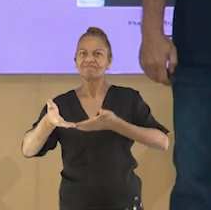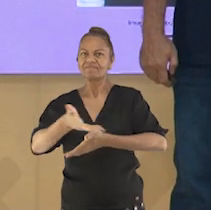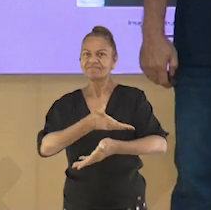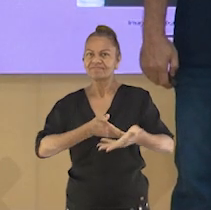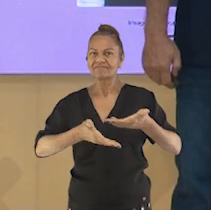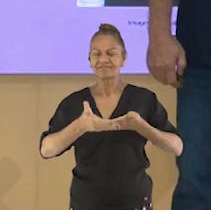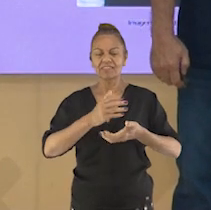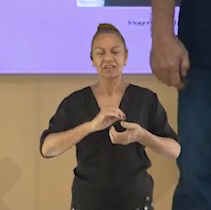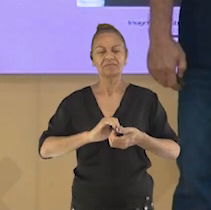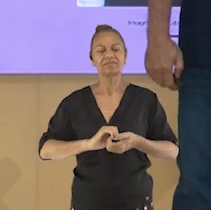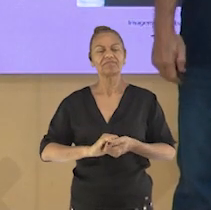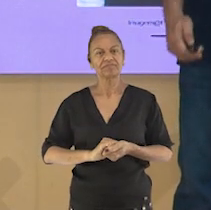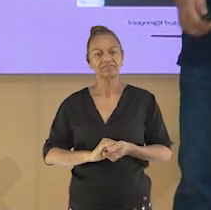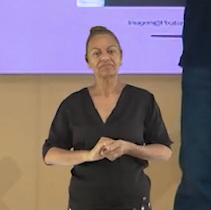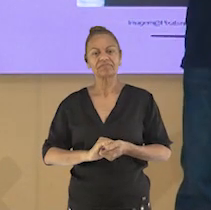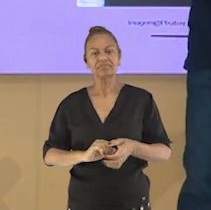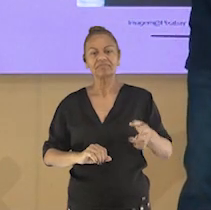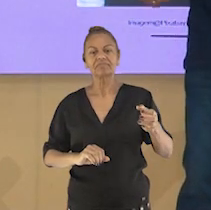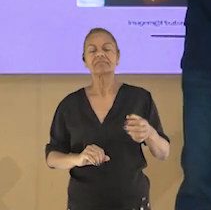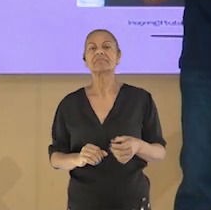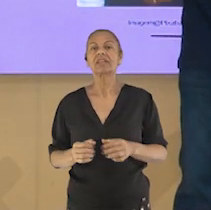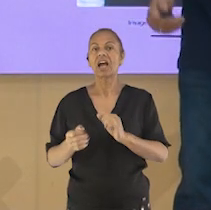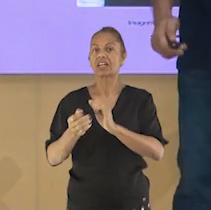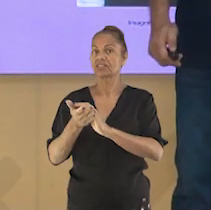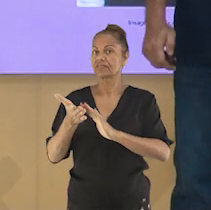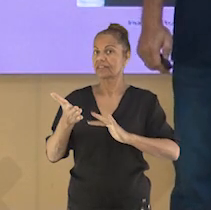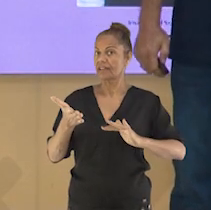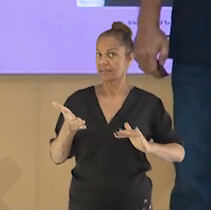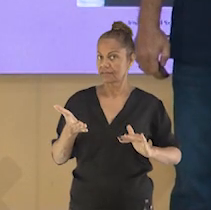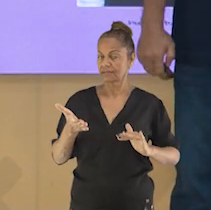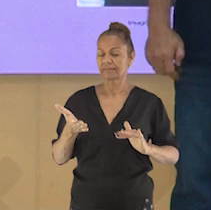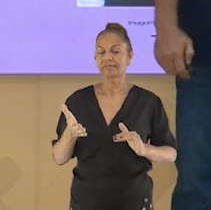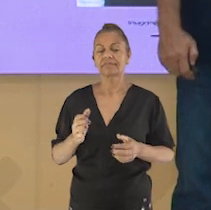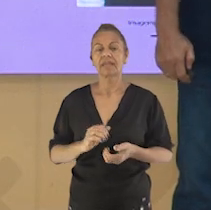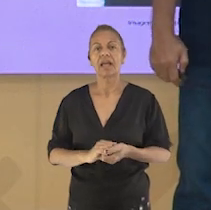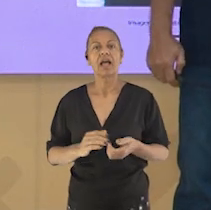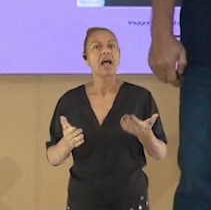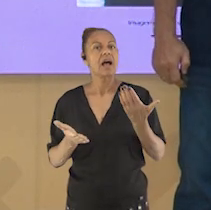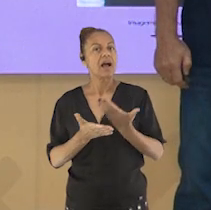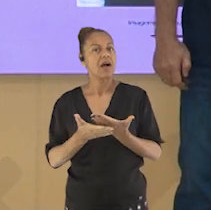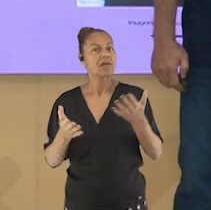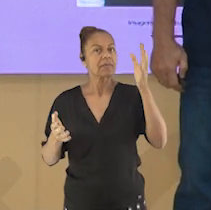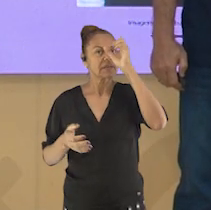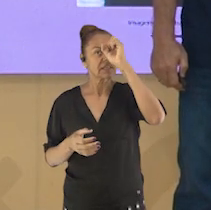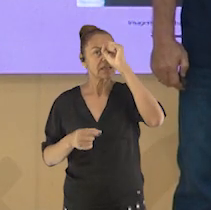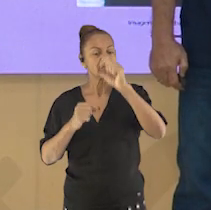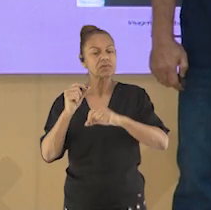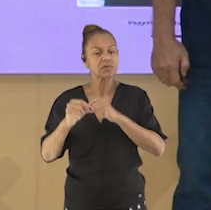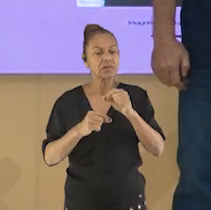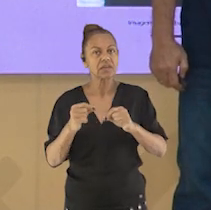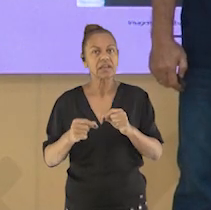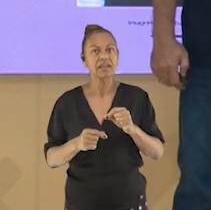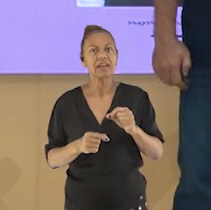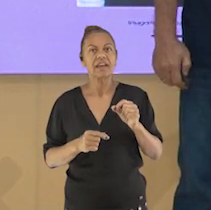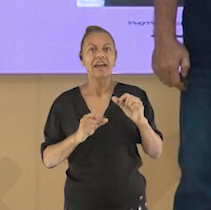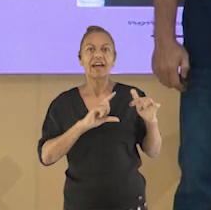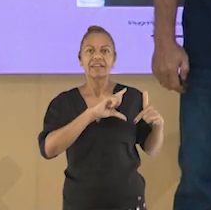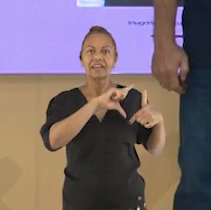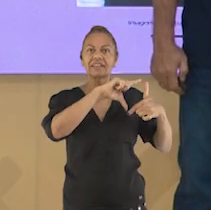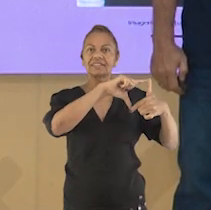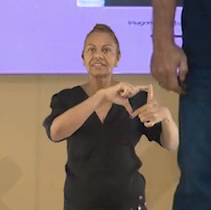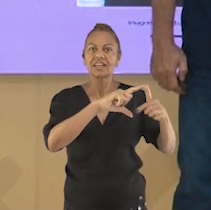fazer uma atividade? Quer dizer, mais uma? Nesta aula, aprendemos sobre a importância da tradição oral nas